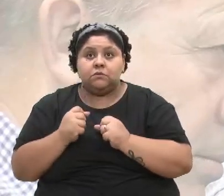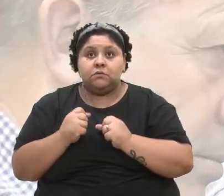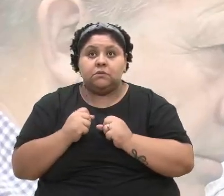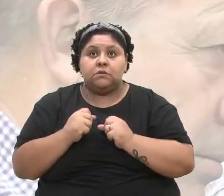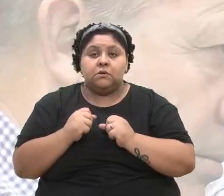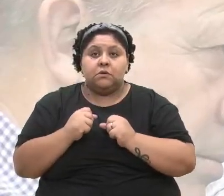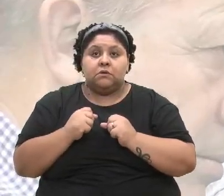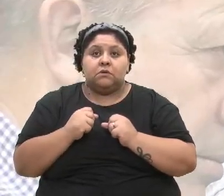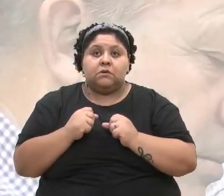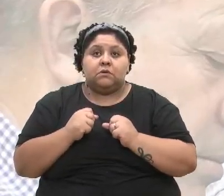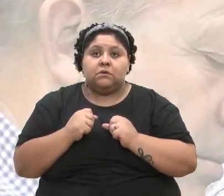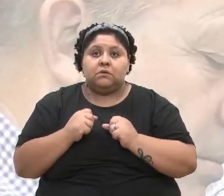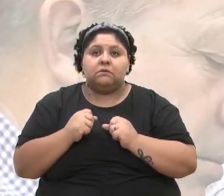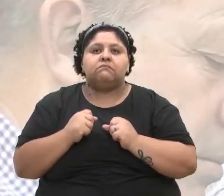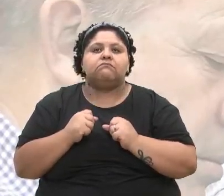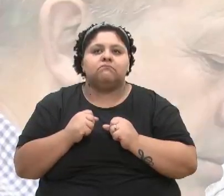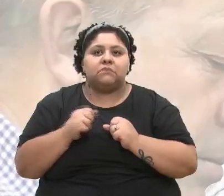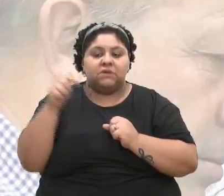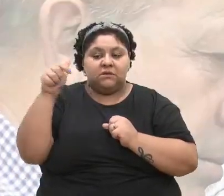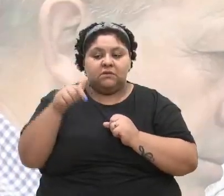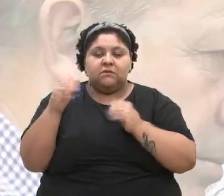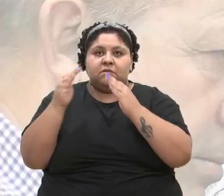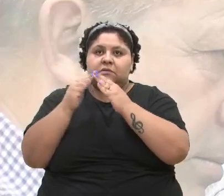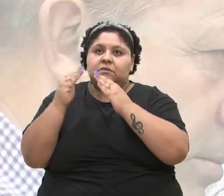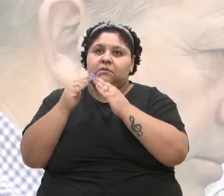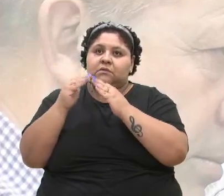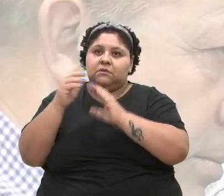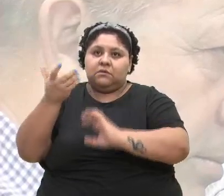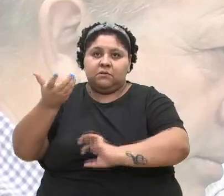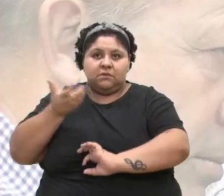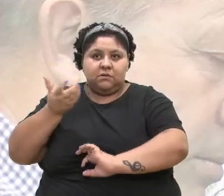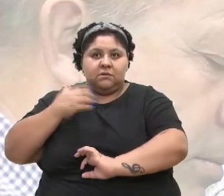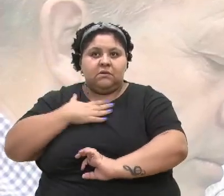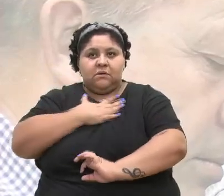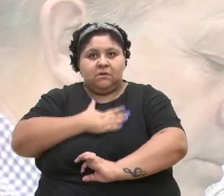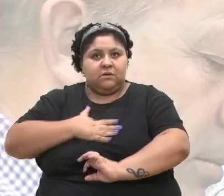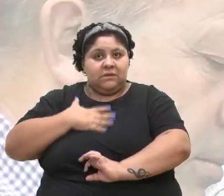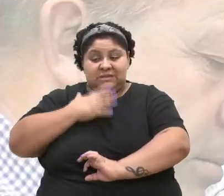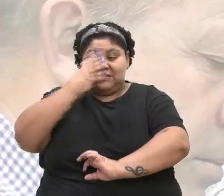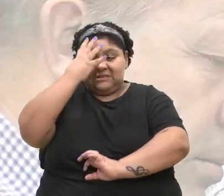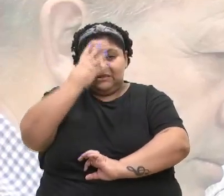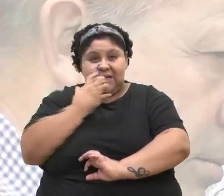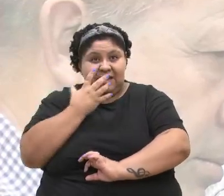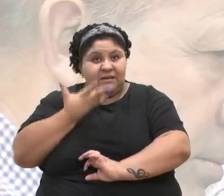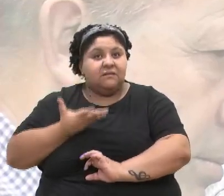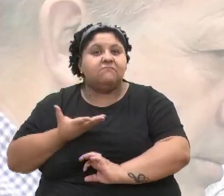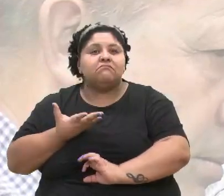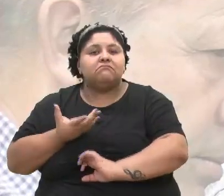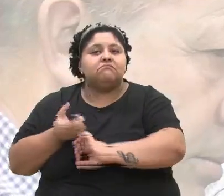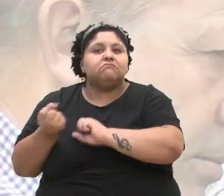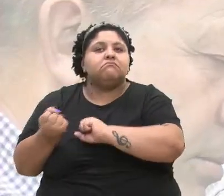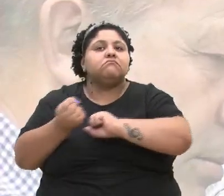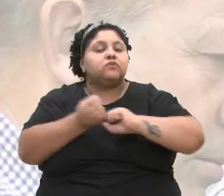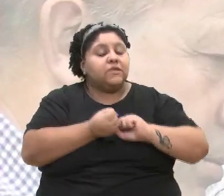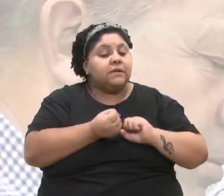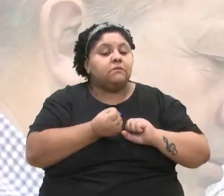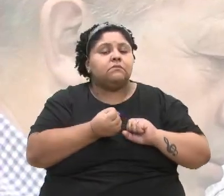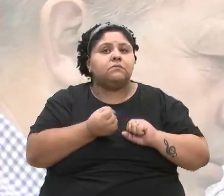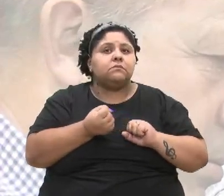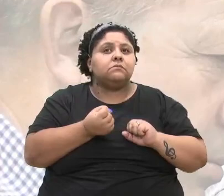esta casa tem buscado, de uma forma séria, poder trazer,